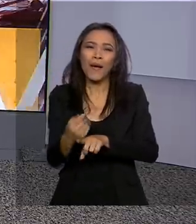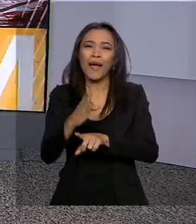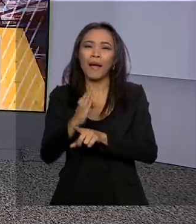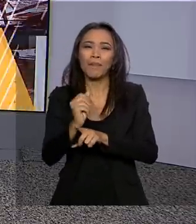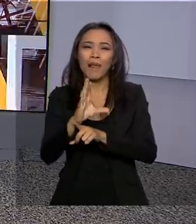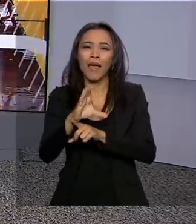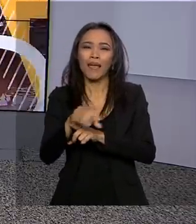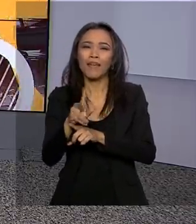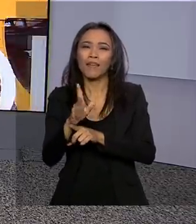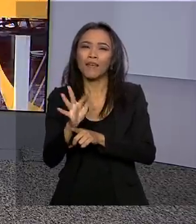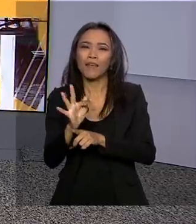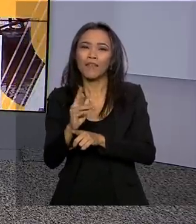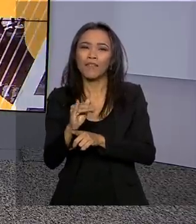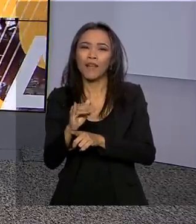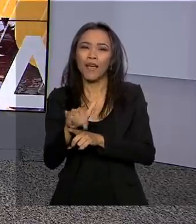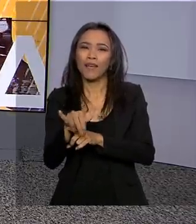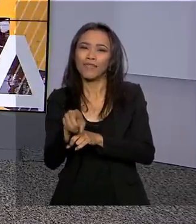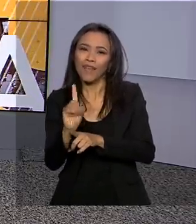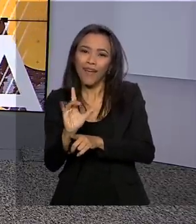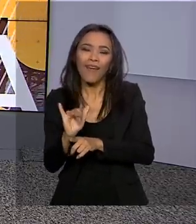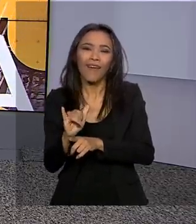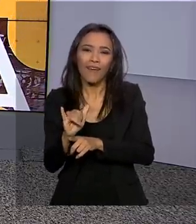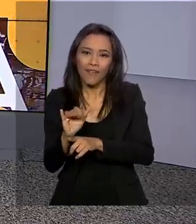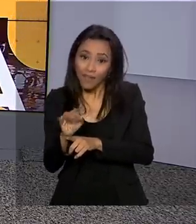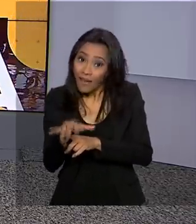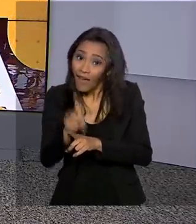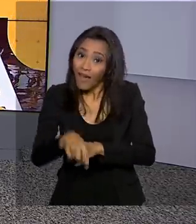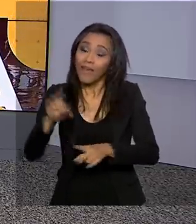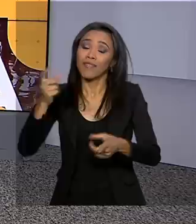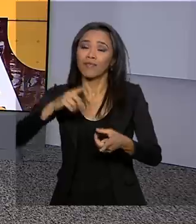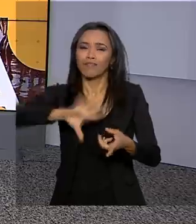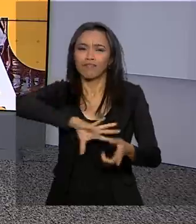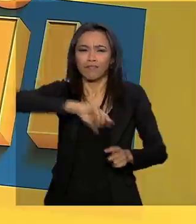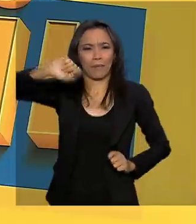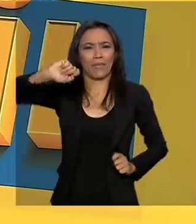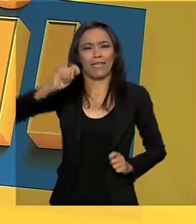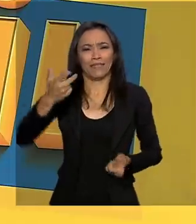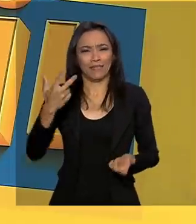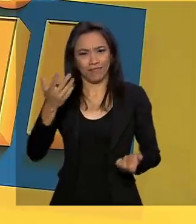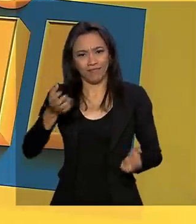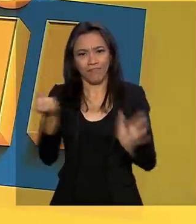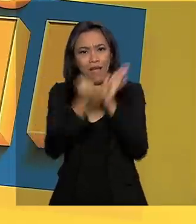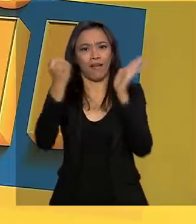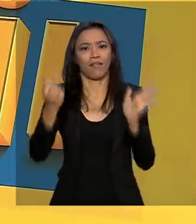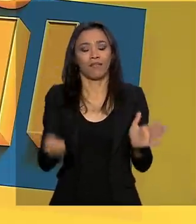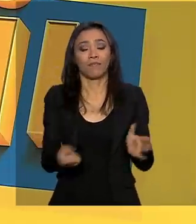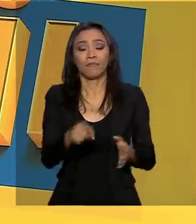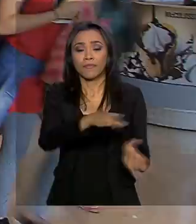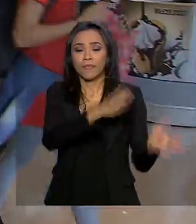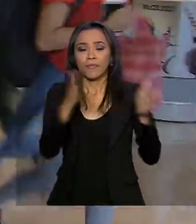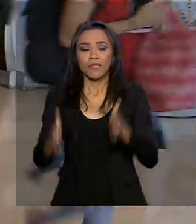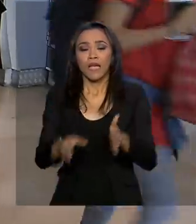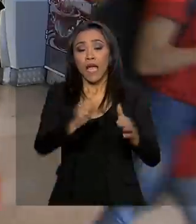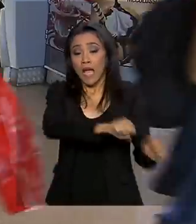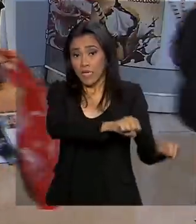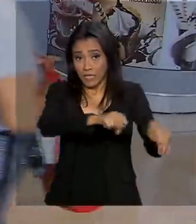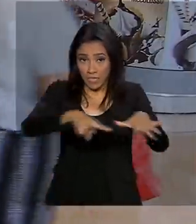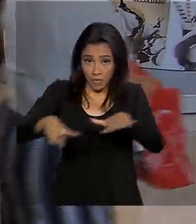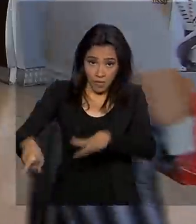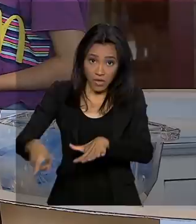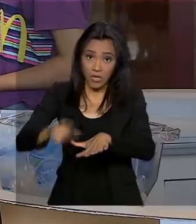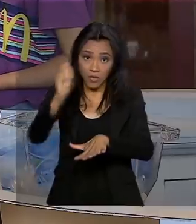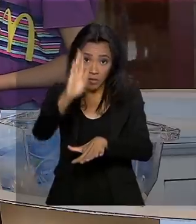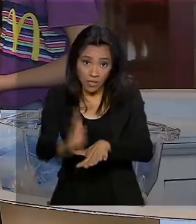vendas de setembro, mês também que marca o Dia da Independência. A Semana do Brasil foi proposta pelo